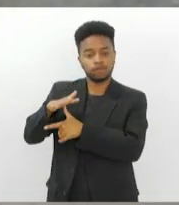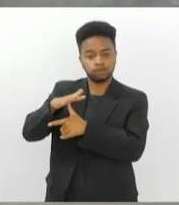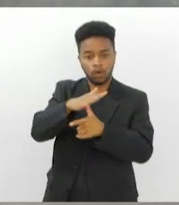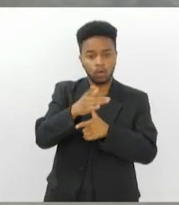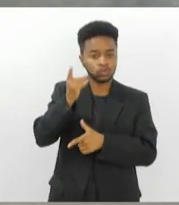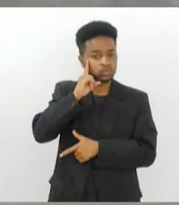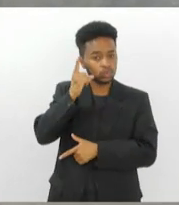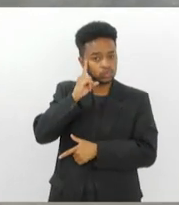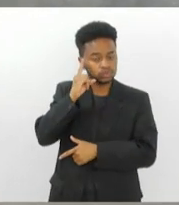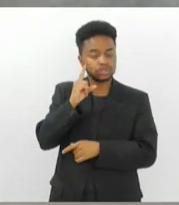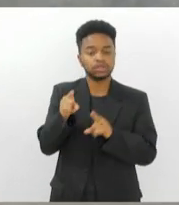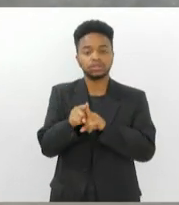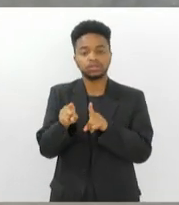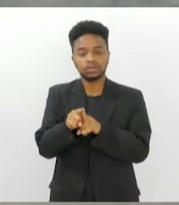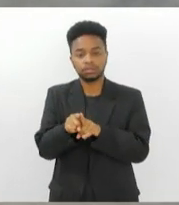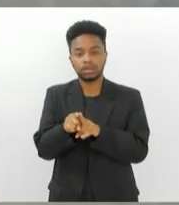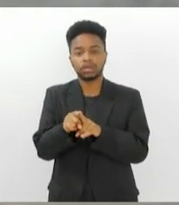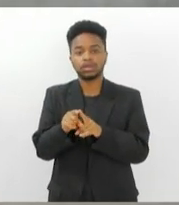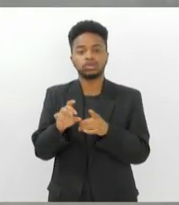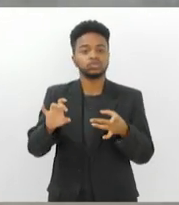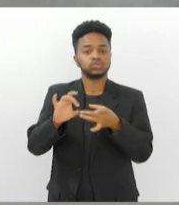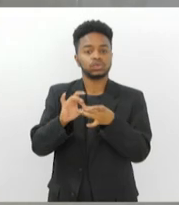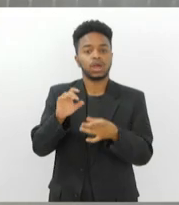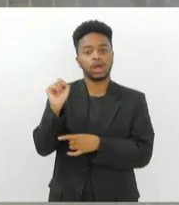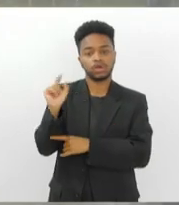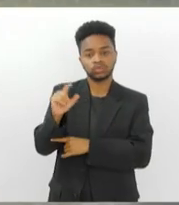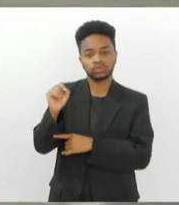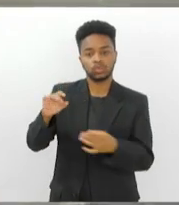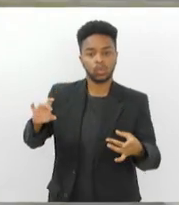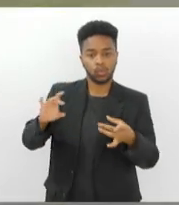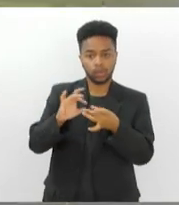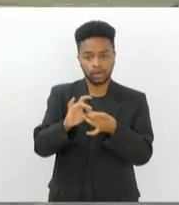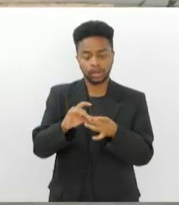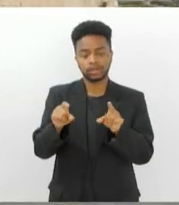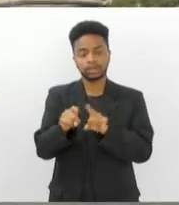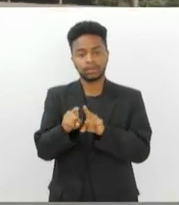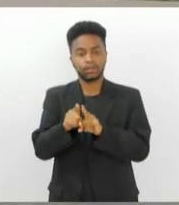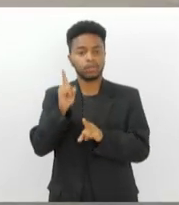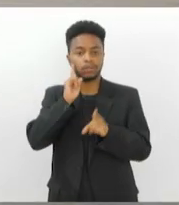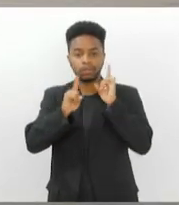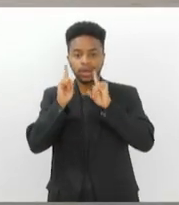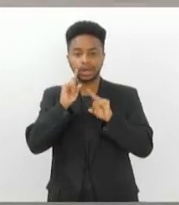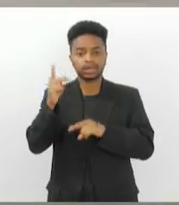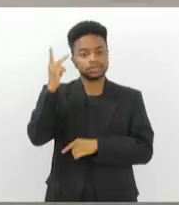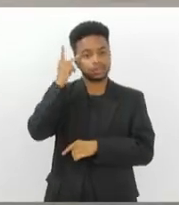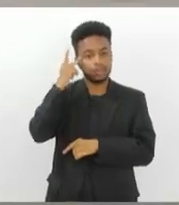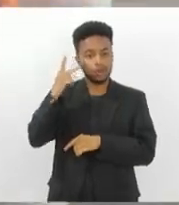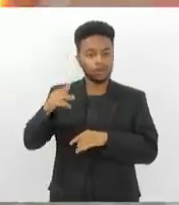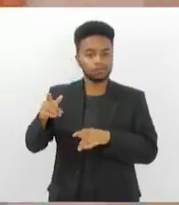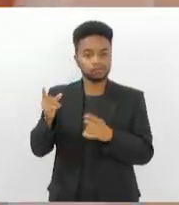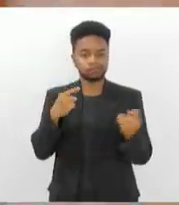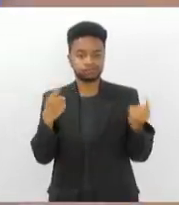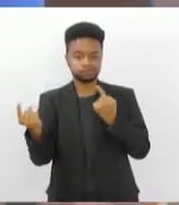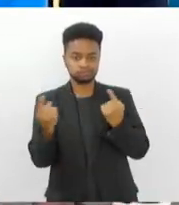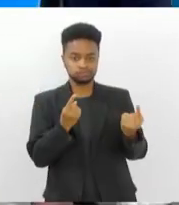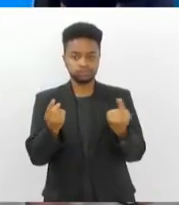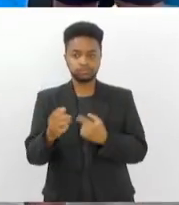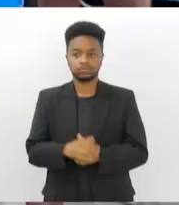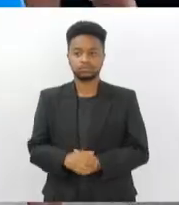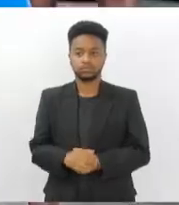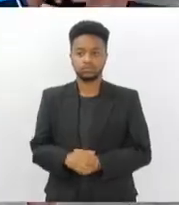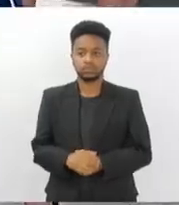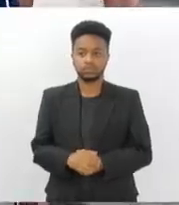além de mais dois voos da Azul Conecta, que fazem o trajeto Maricá-São Paulo. Como